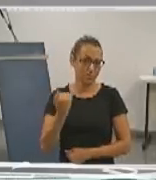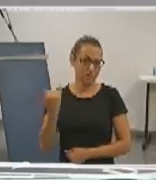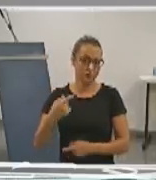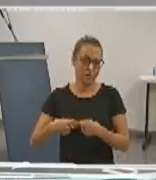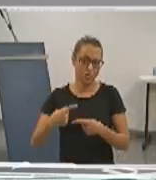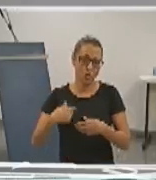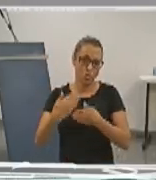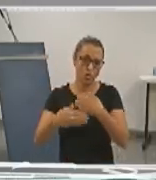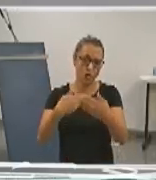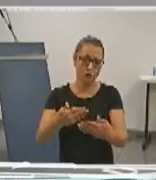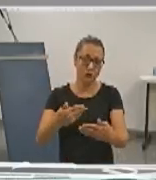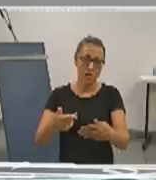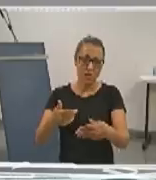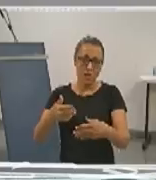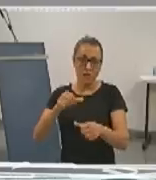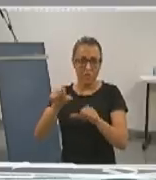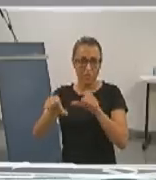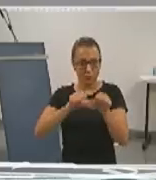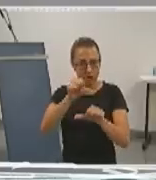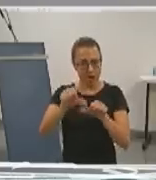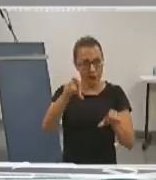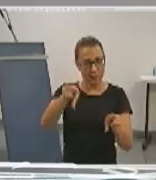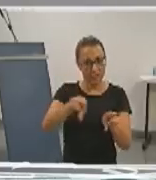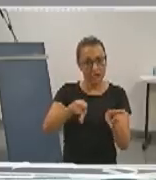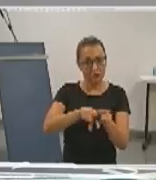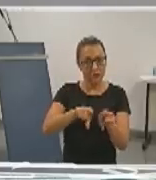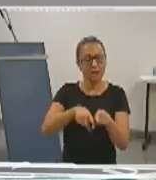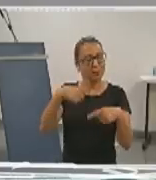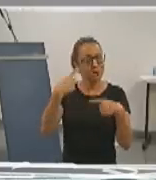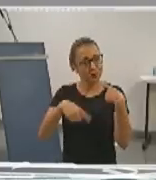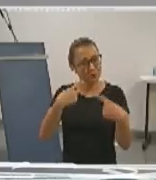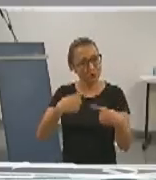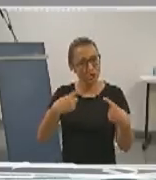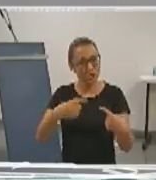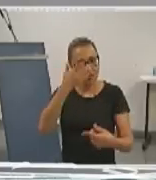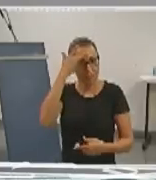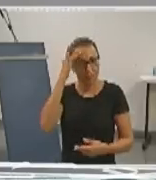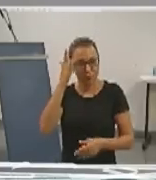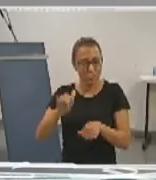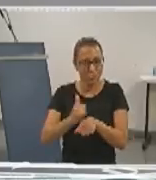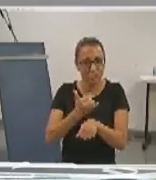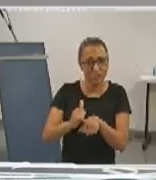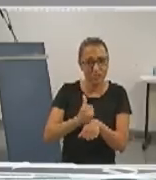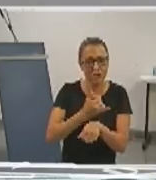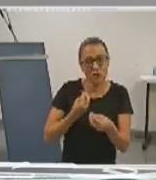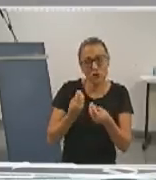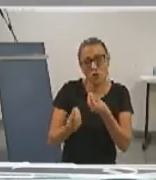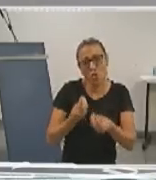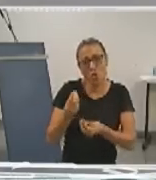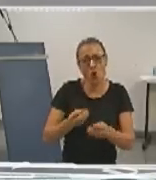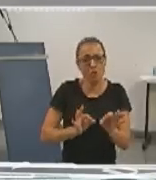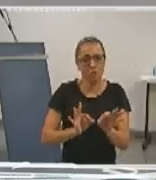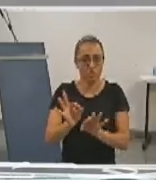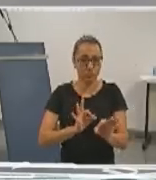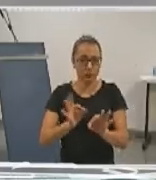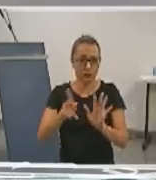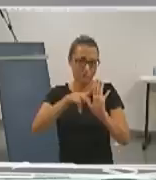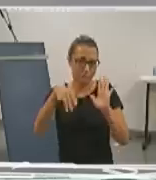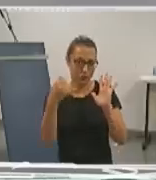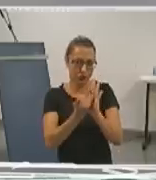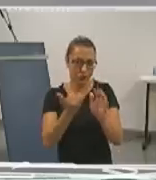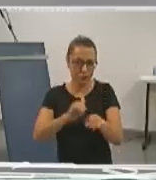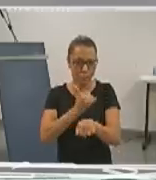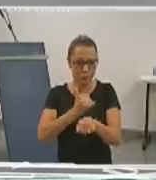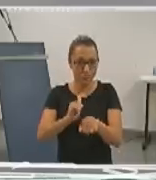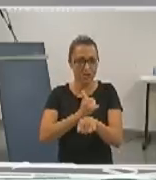o redimensionamento de pessoal, rediscutir o planejamento estratégico e propor um alinhamento com o planejamento estratégico